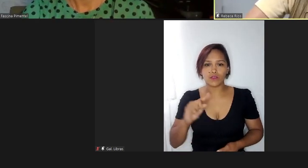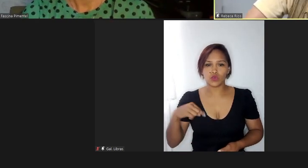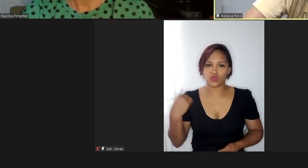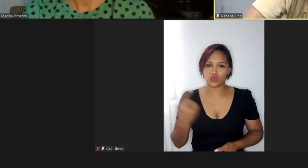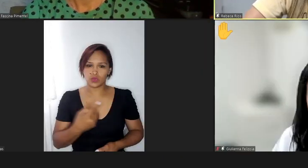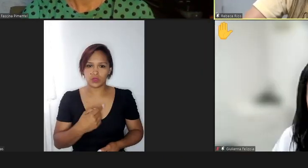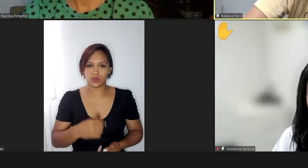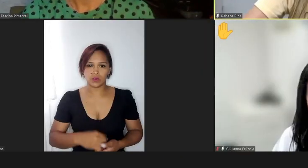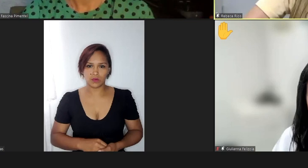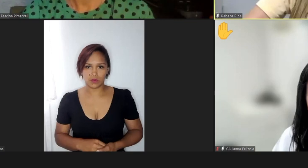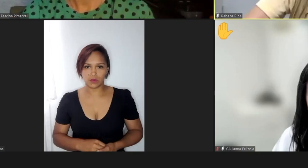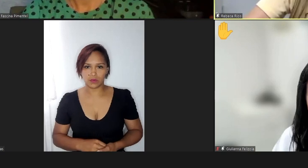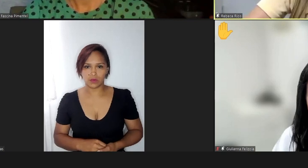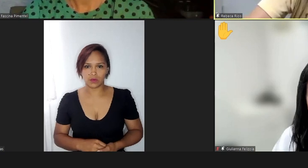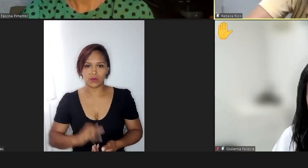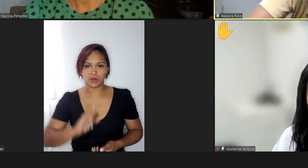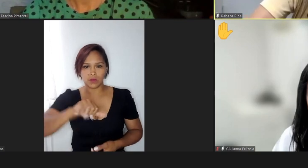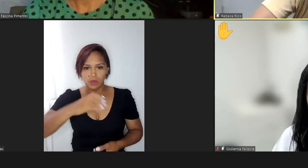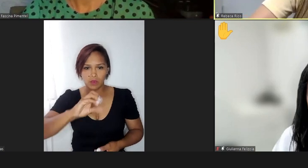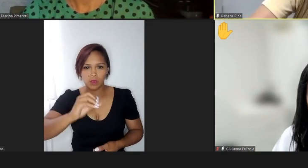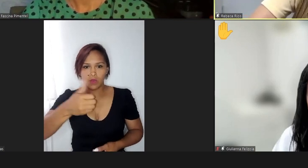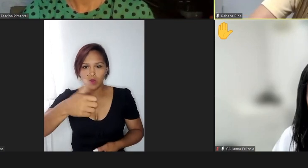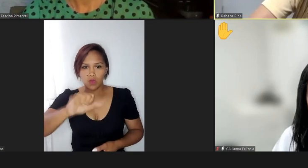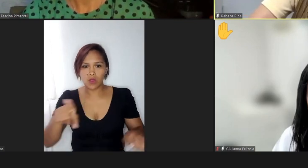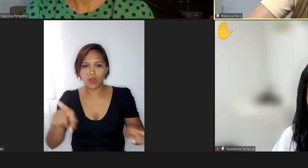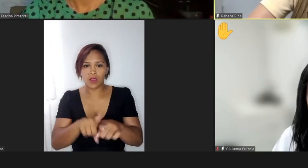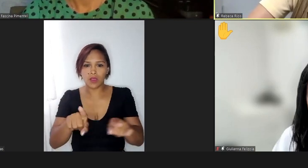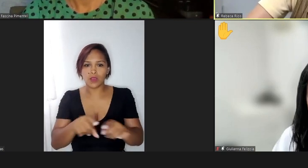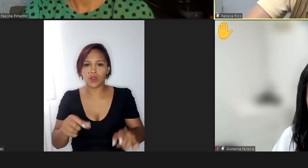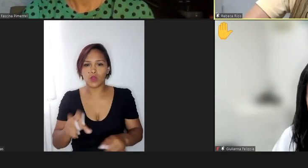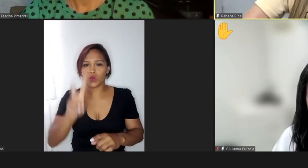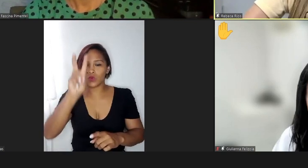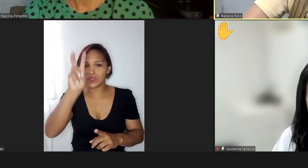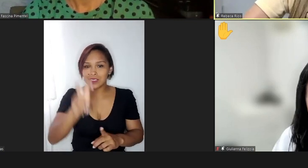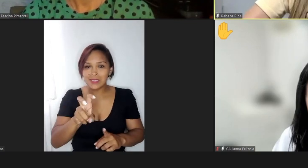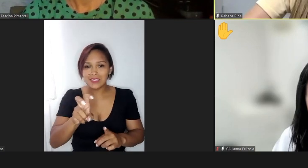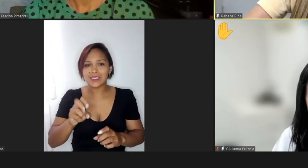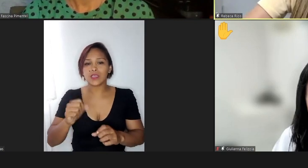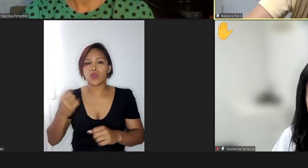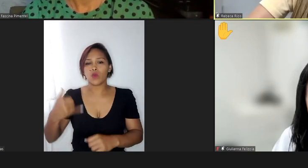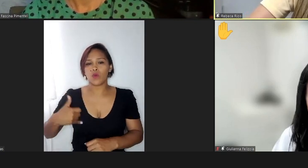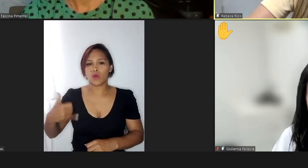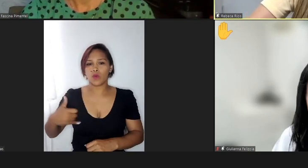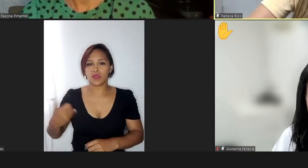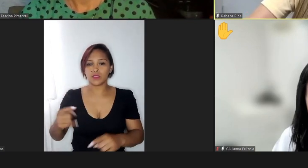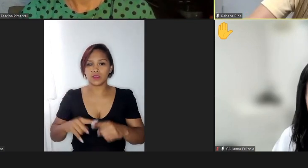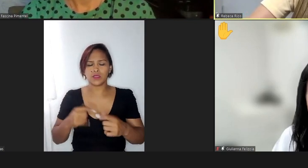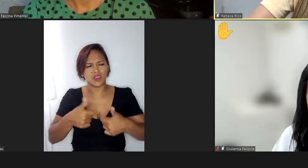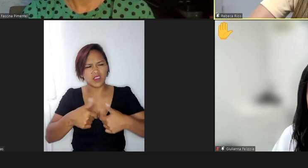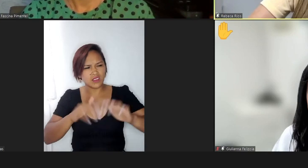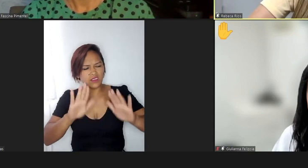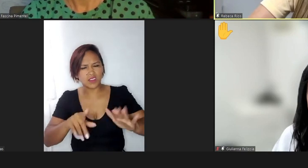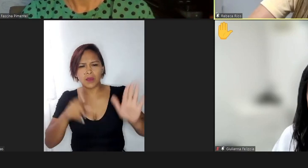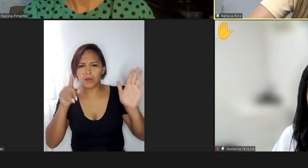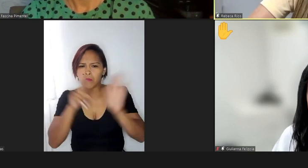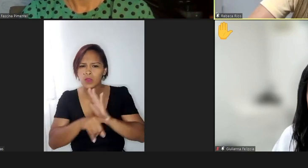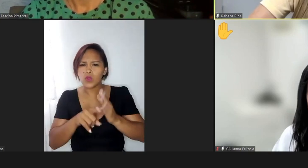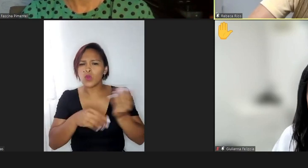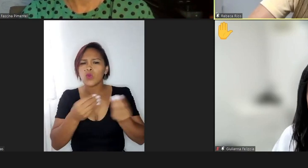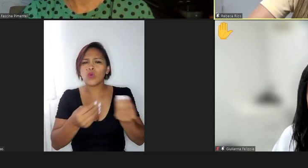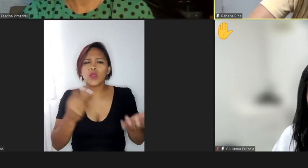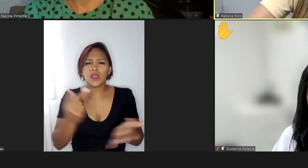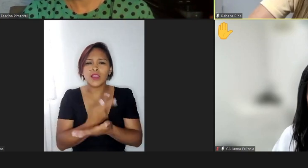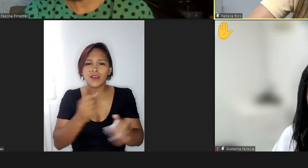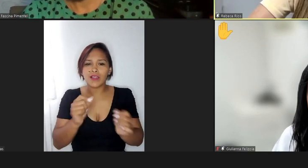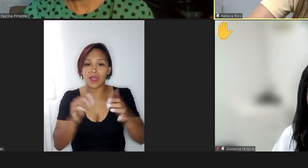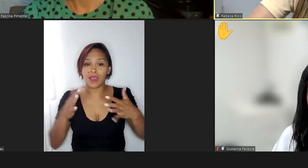desfraudou só com cinco anos, né, Andressa, e eu ficava perguntando muito para ela, que eu ia fazer? calma, Rebeca, você